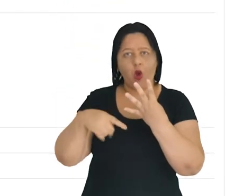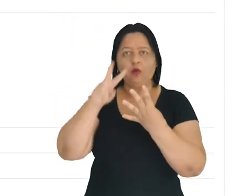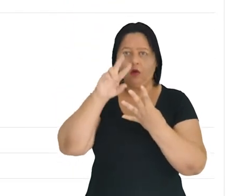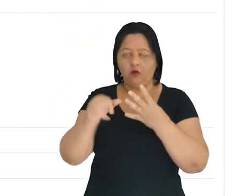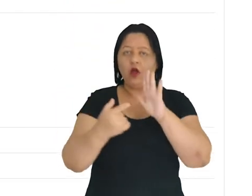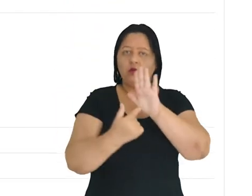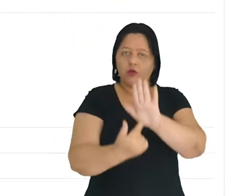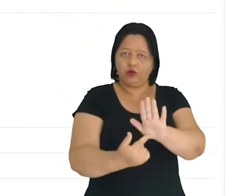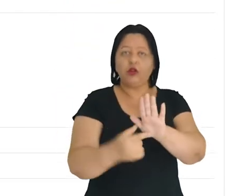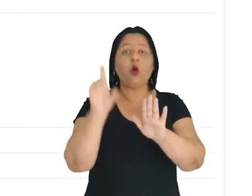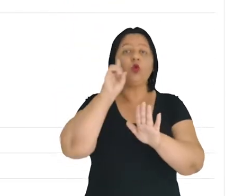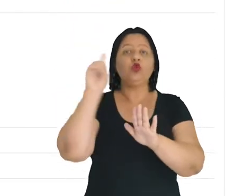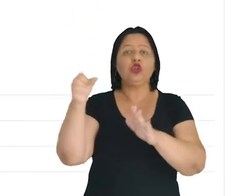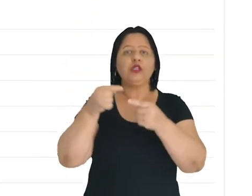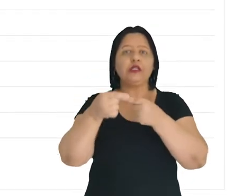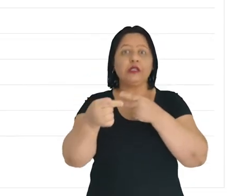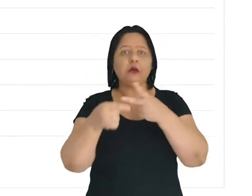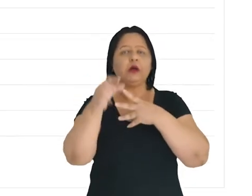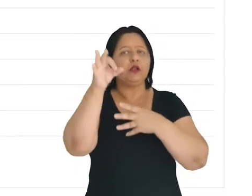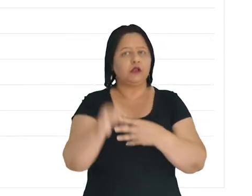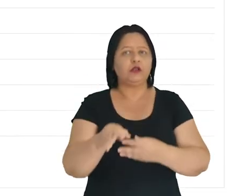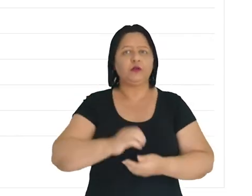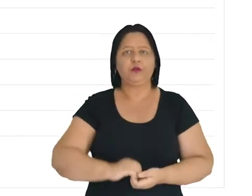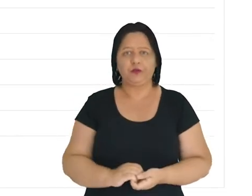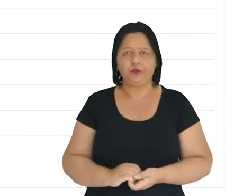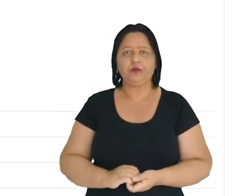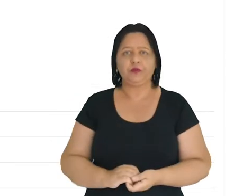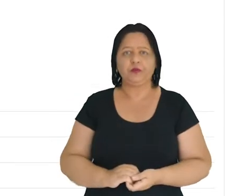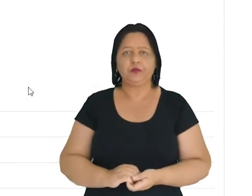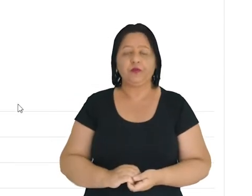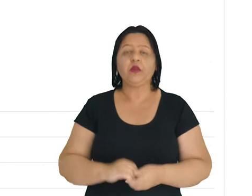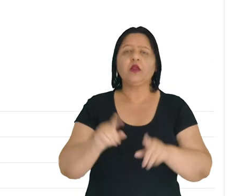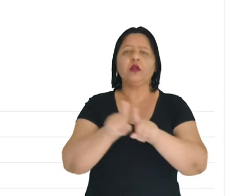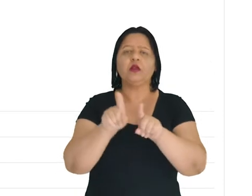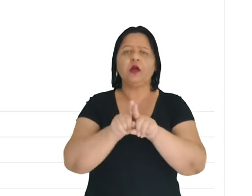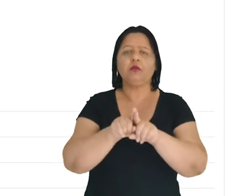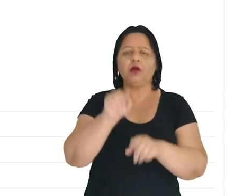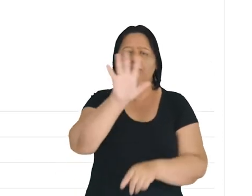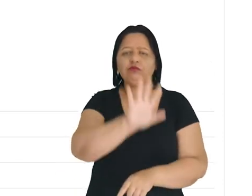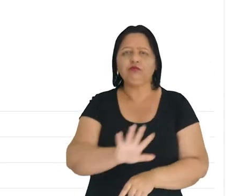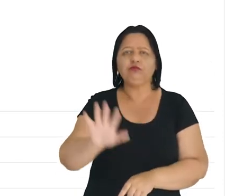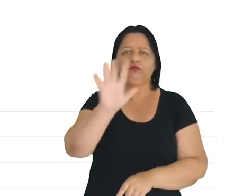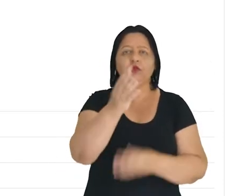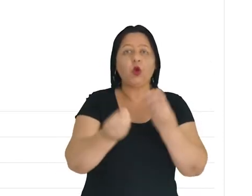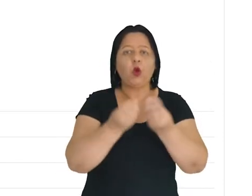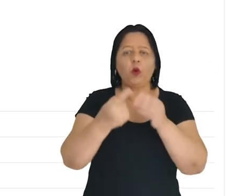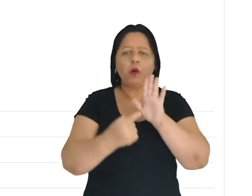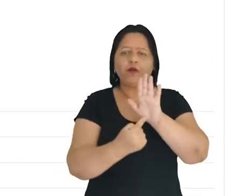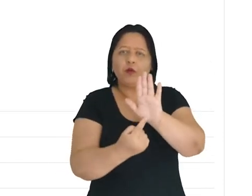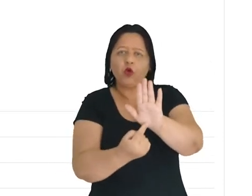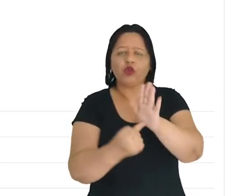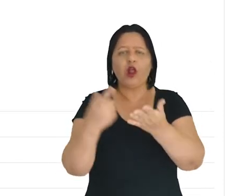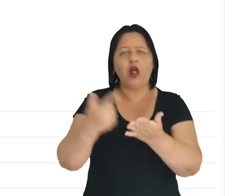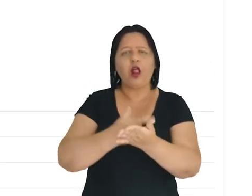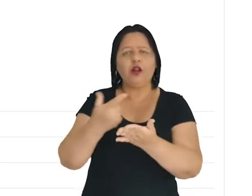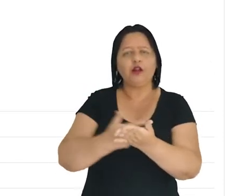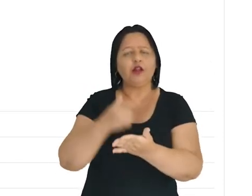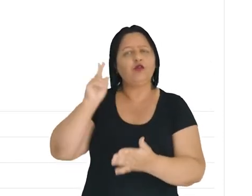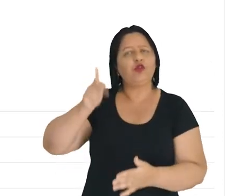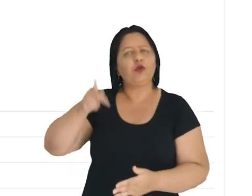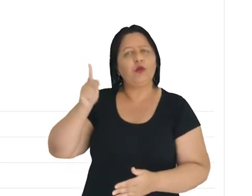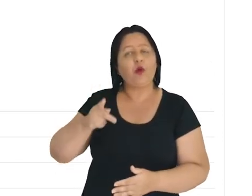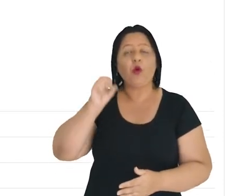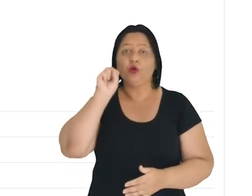vão aparecer com a data da semana. A aparência do curso aqui, se você vai mostrar o livro de